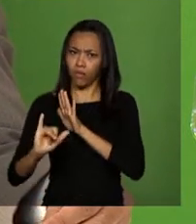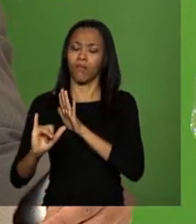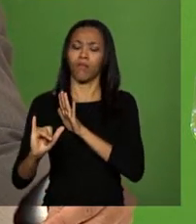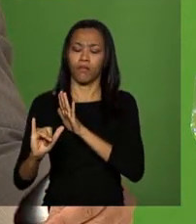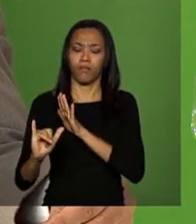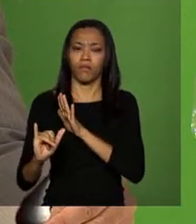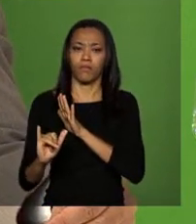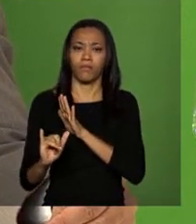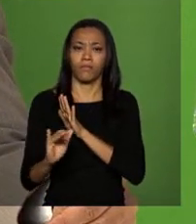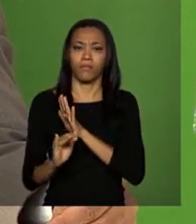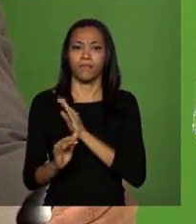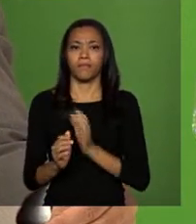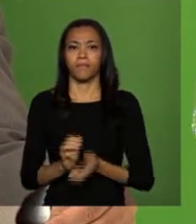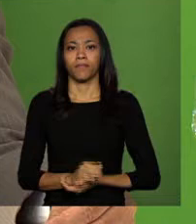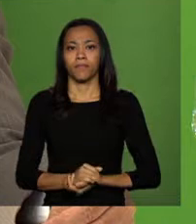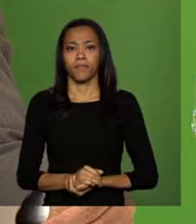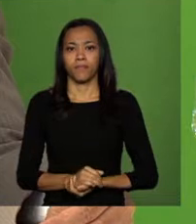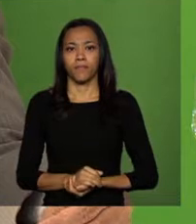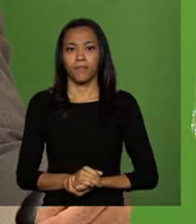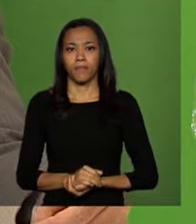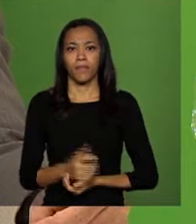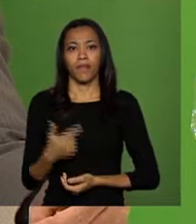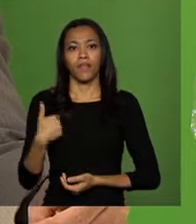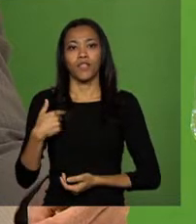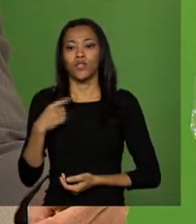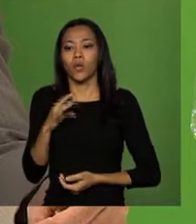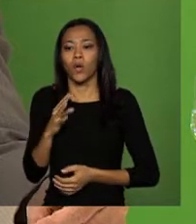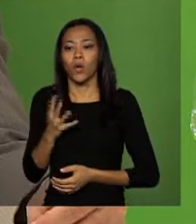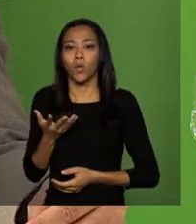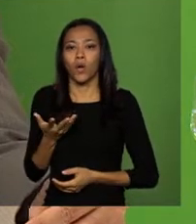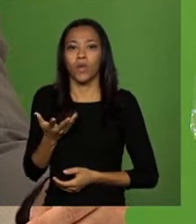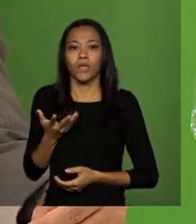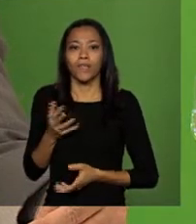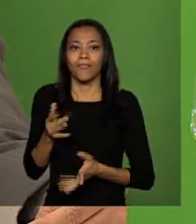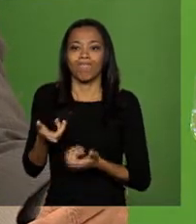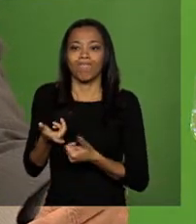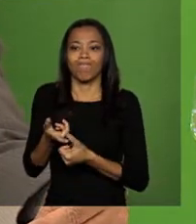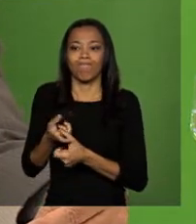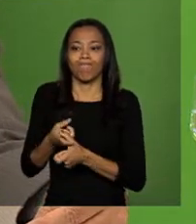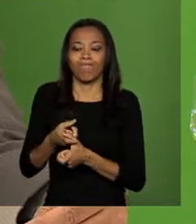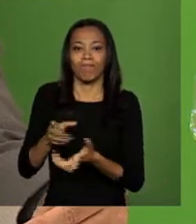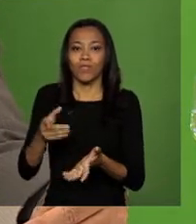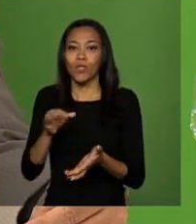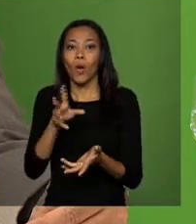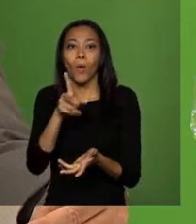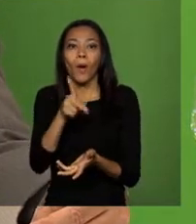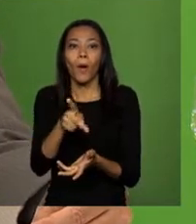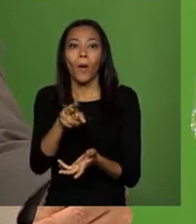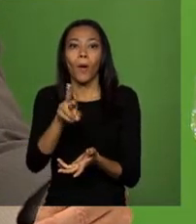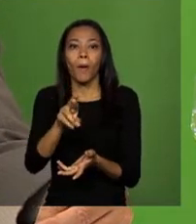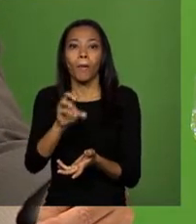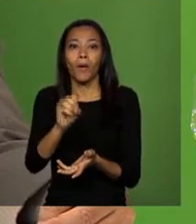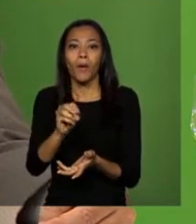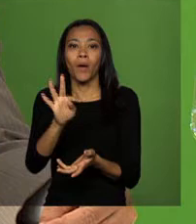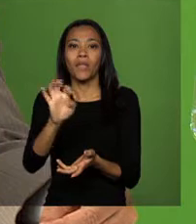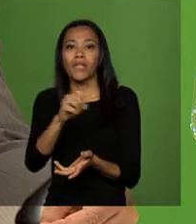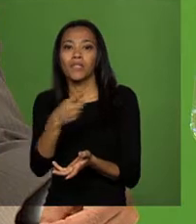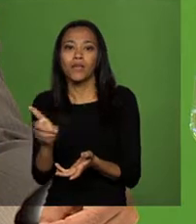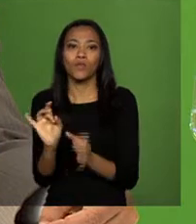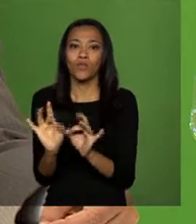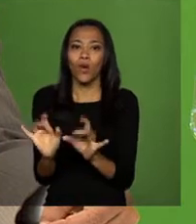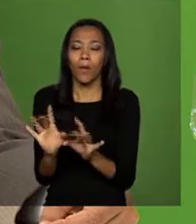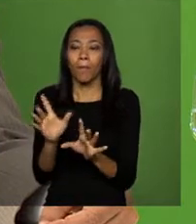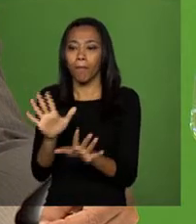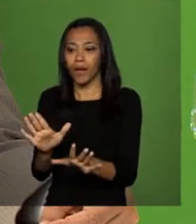protecionista que criminalizava as ações de